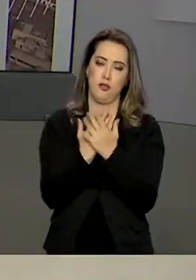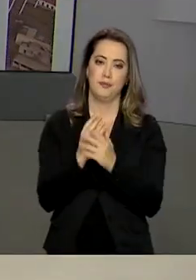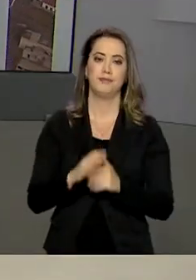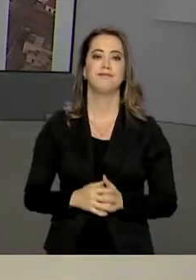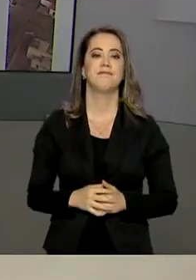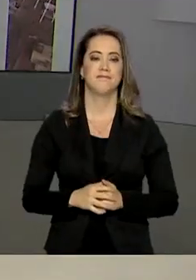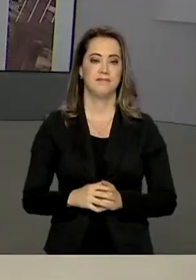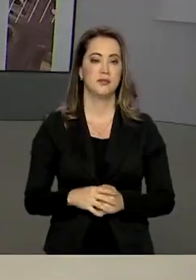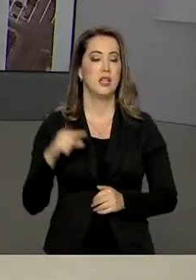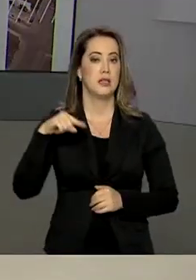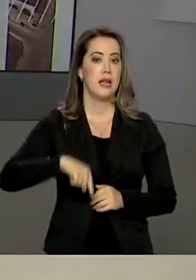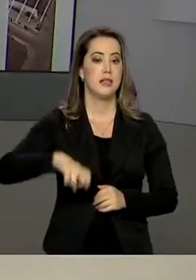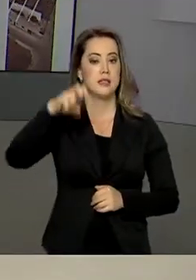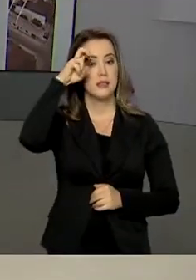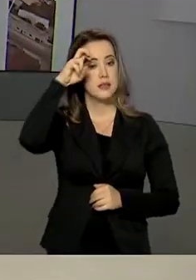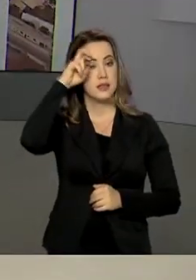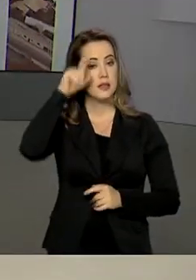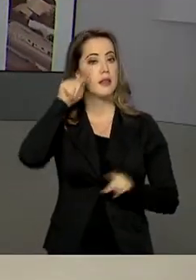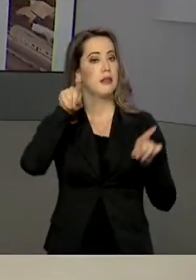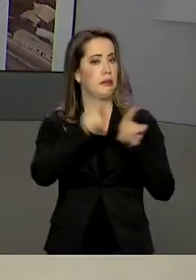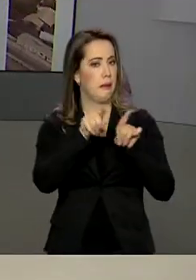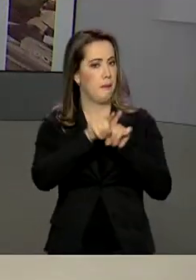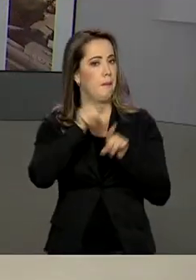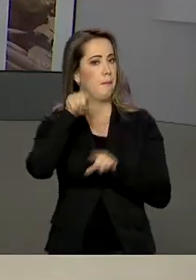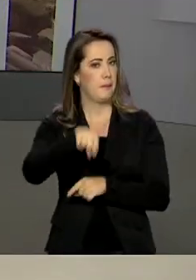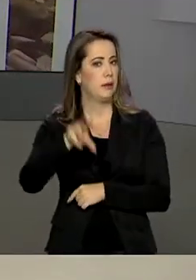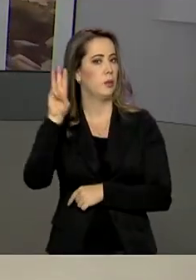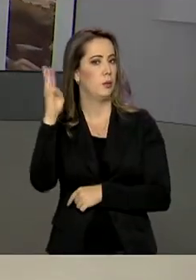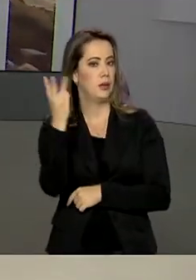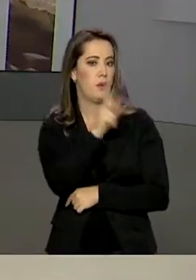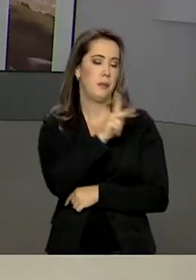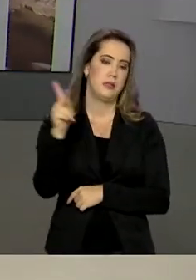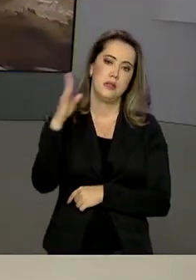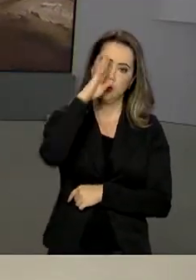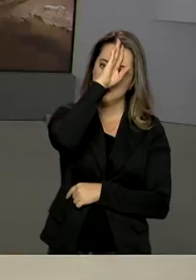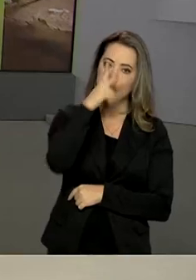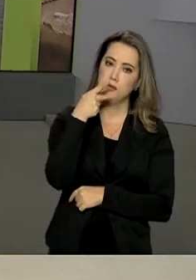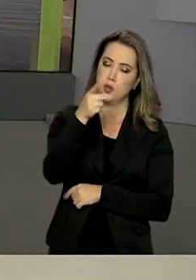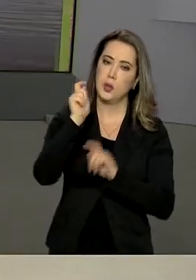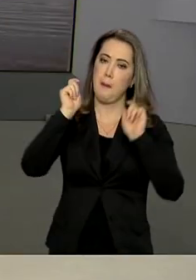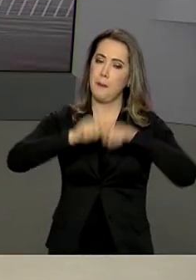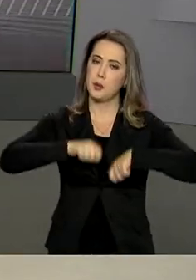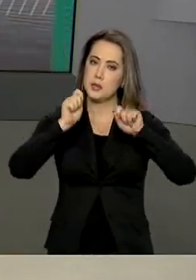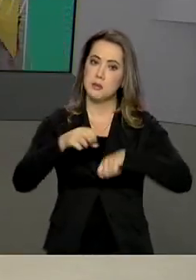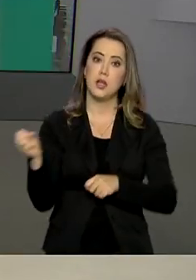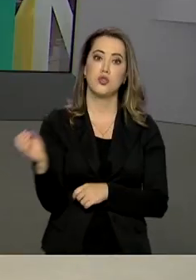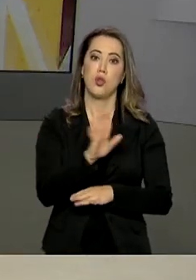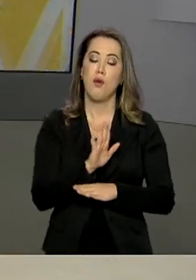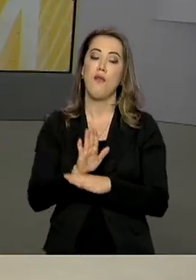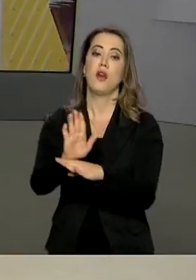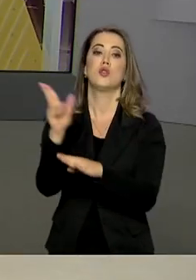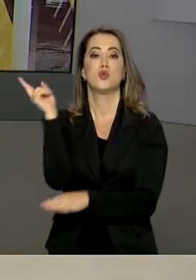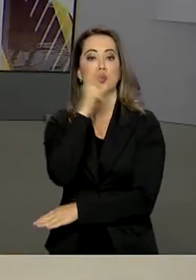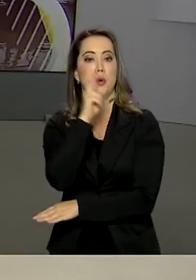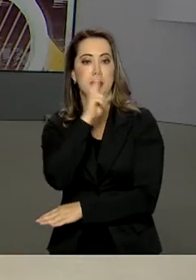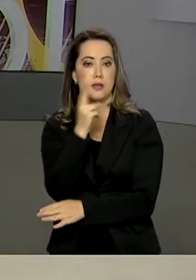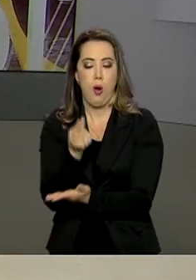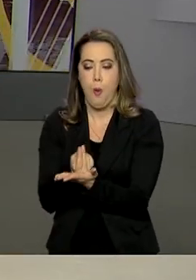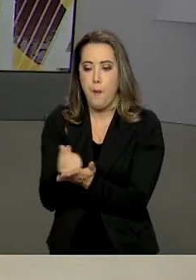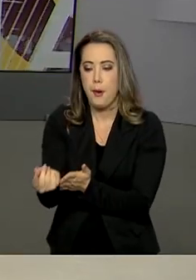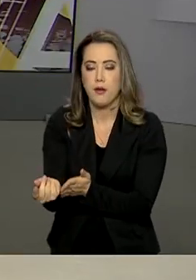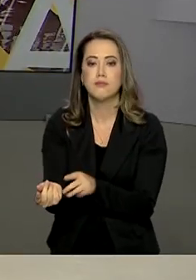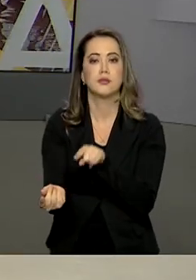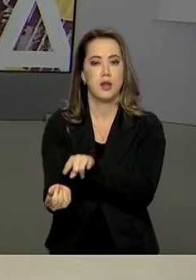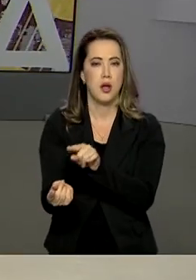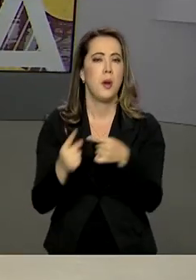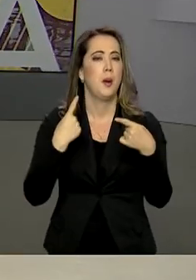E nessa quinta-feira também, no Maranhão, o presidente Jair Bolsonaro falou sobre a possibilidade de um novo auxílio emergencial. Segundo o